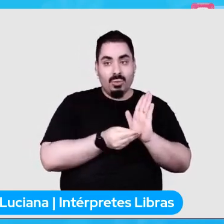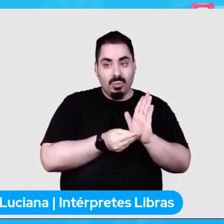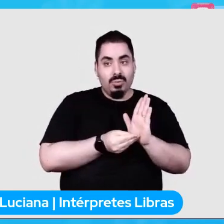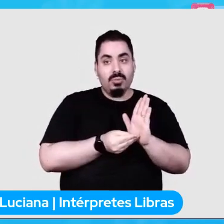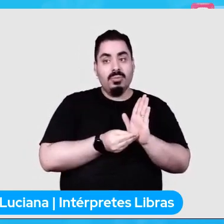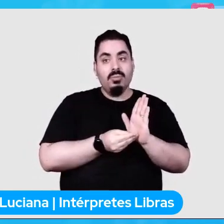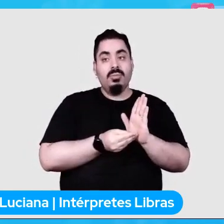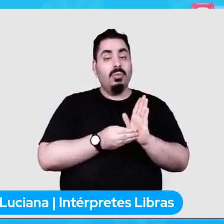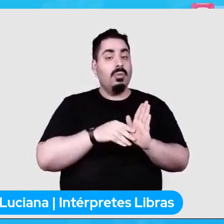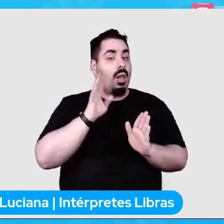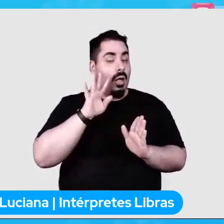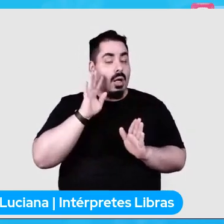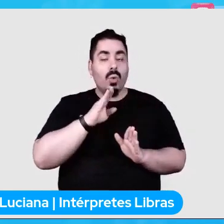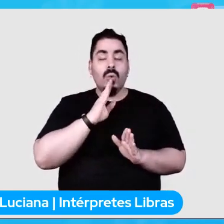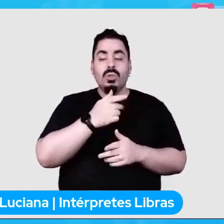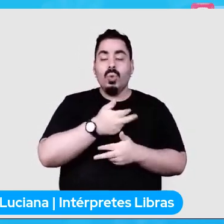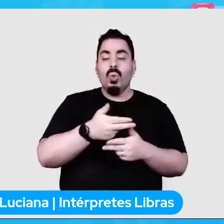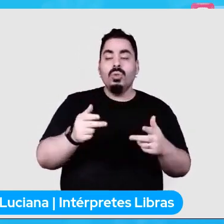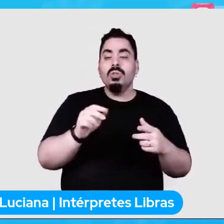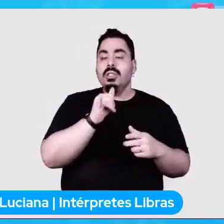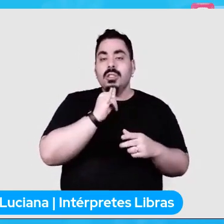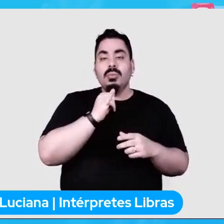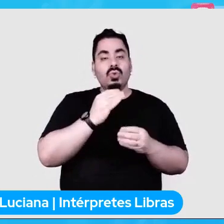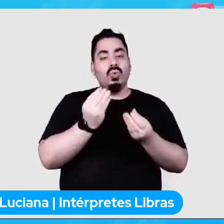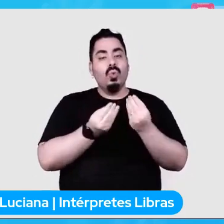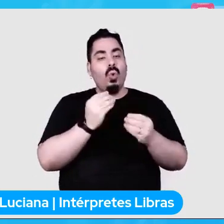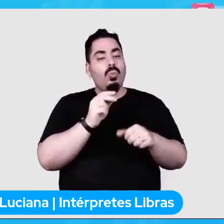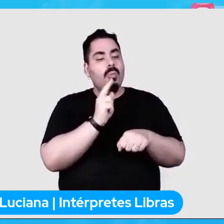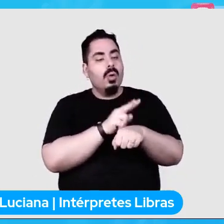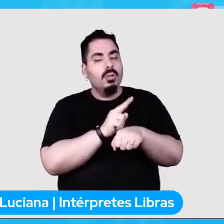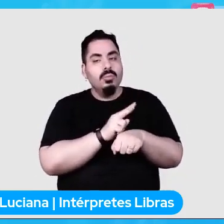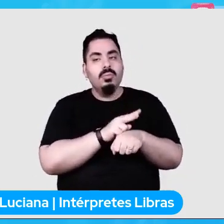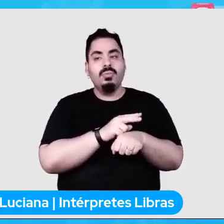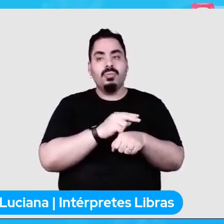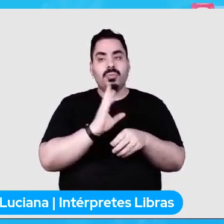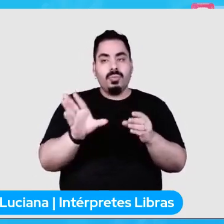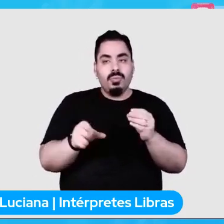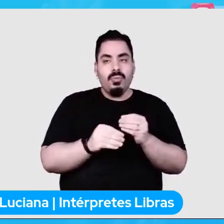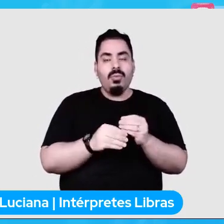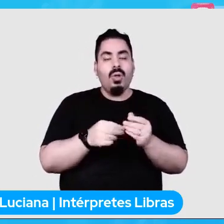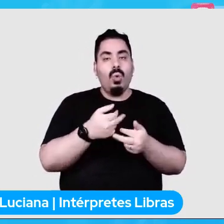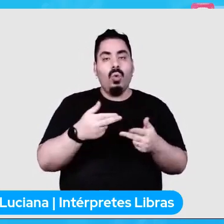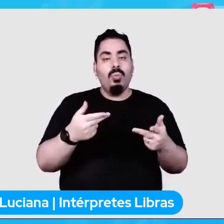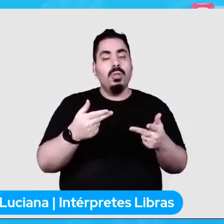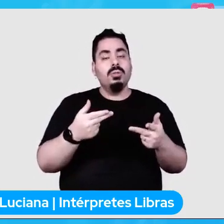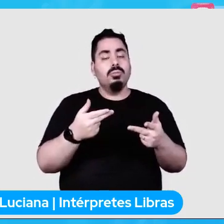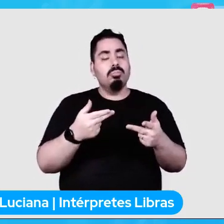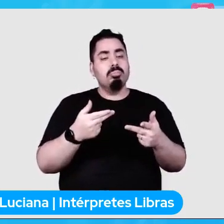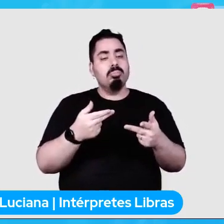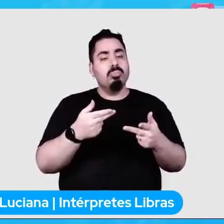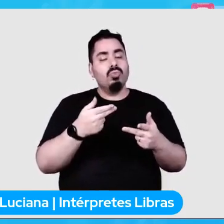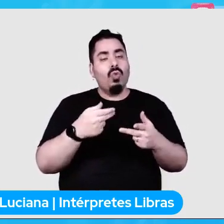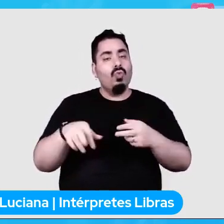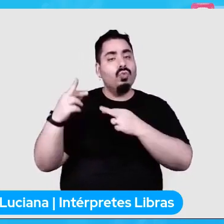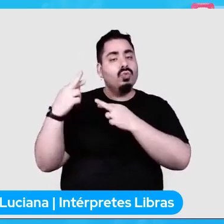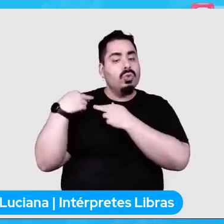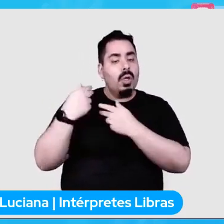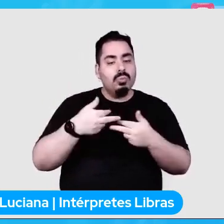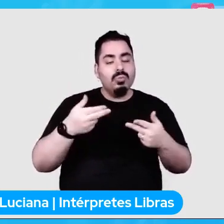monitoramento e quem sabe adicionar novas perdão funcionalidades com o Spy Dermen né